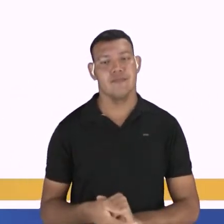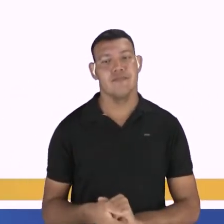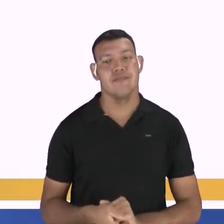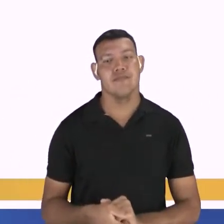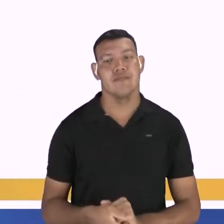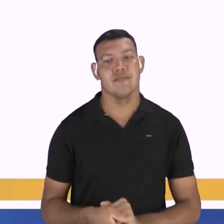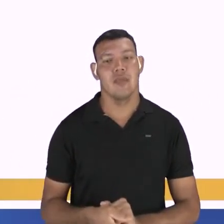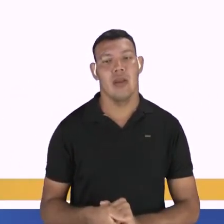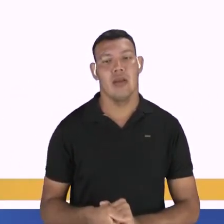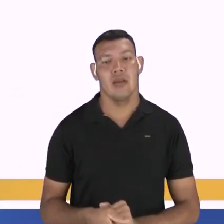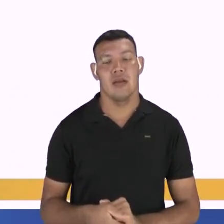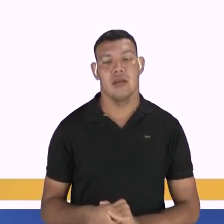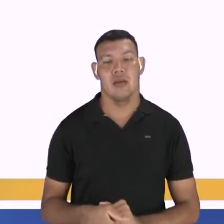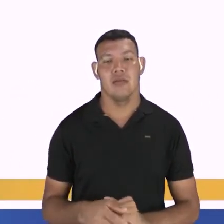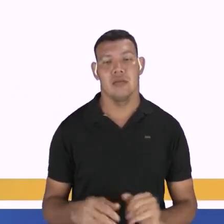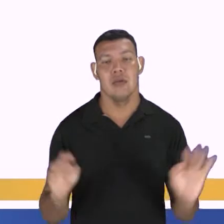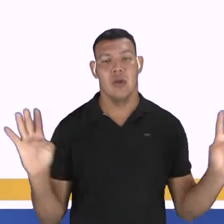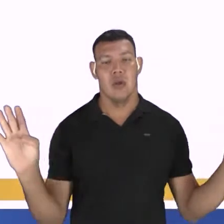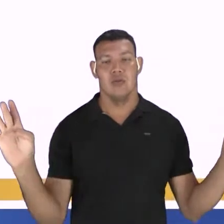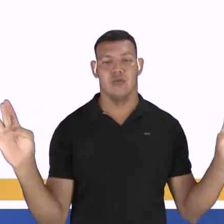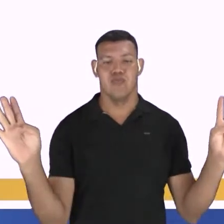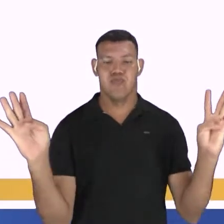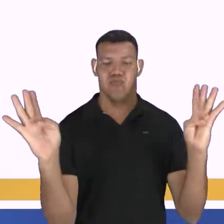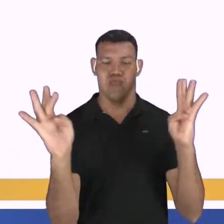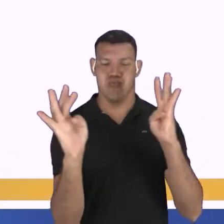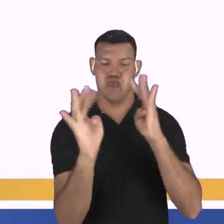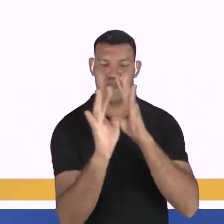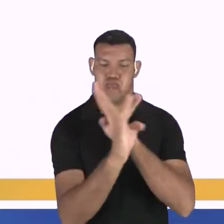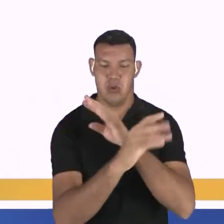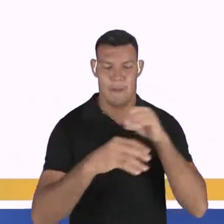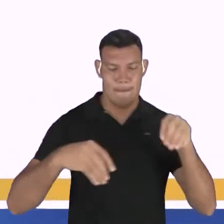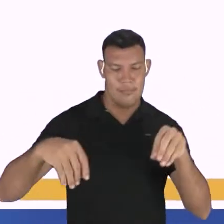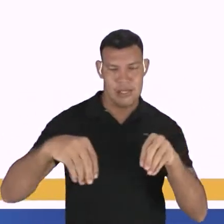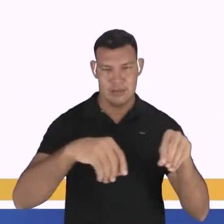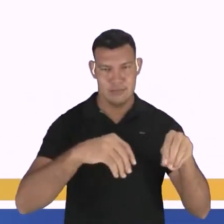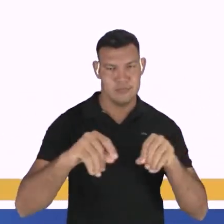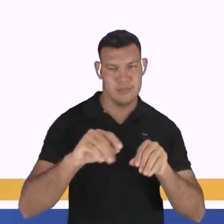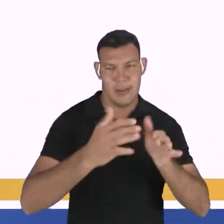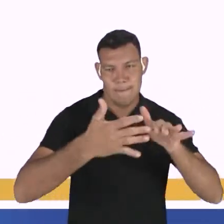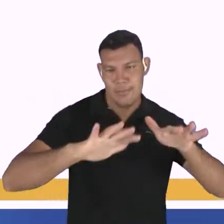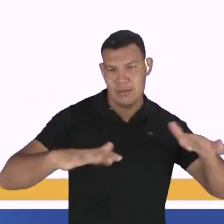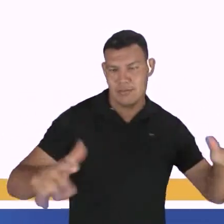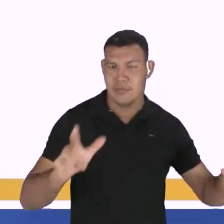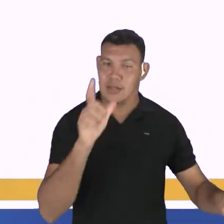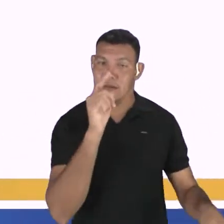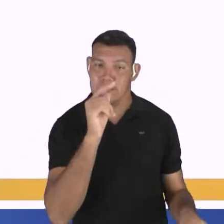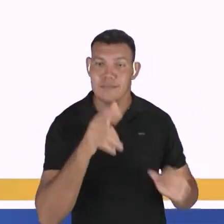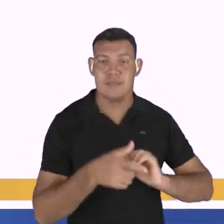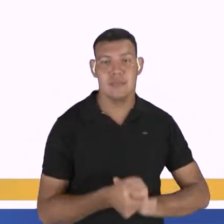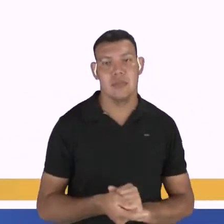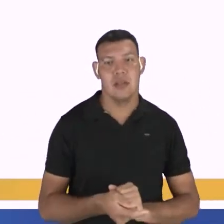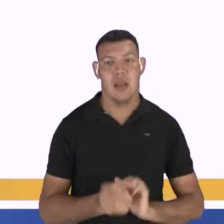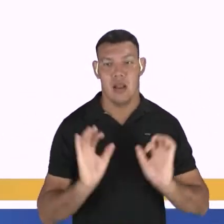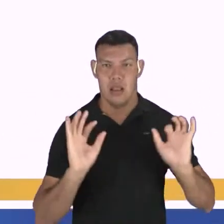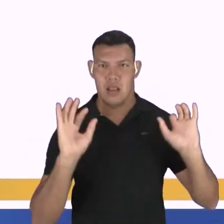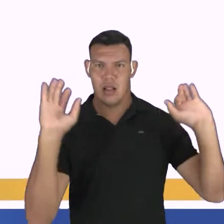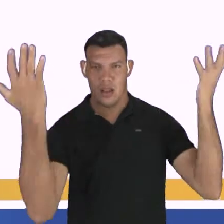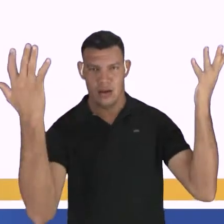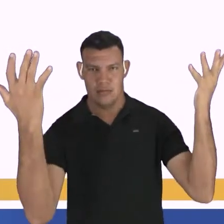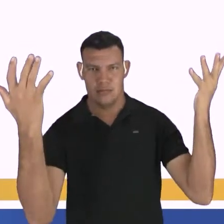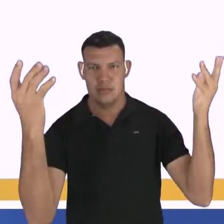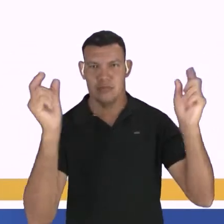caminhando na praia. O verbo haver, no sentido de existir, no sentido de acontecer, ele é